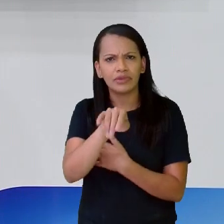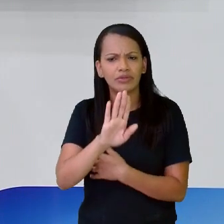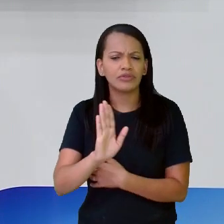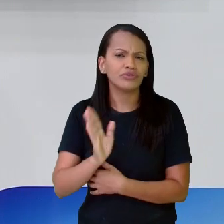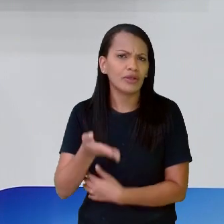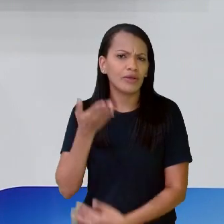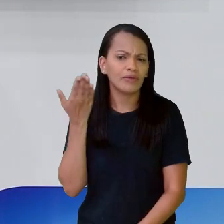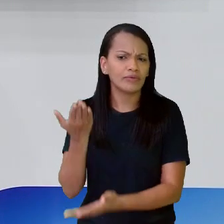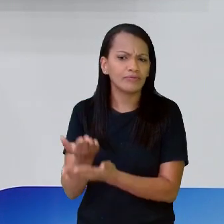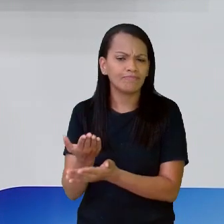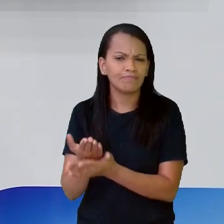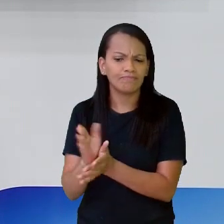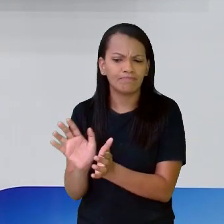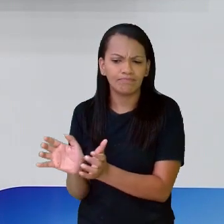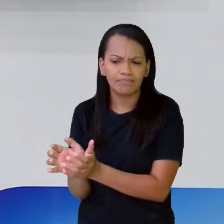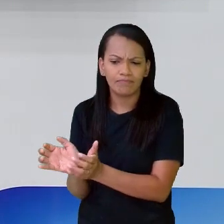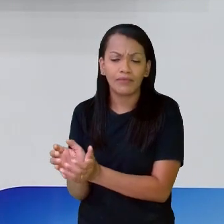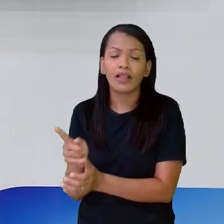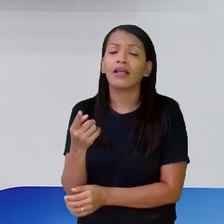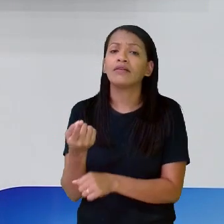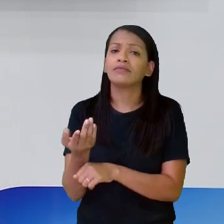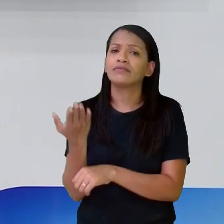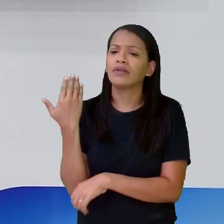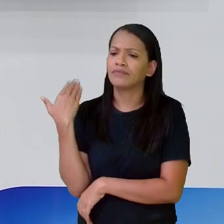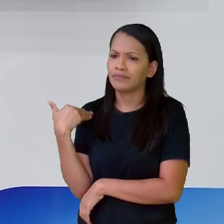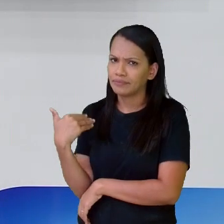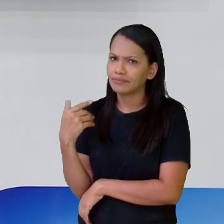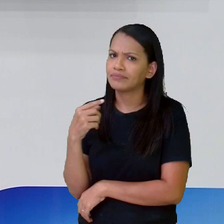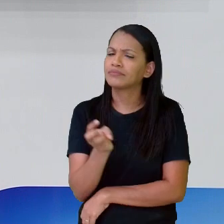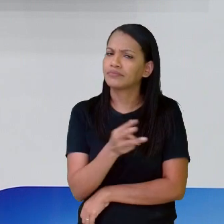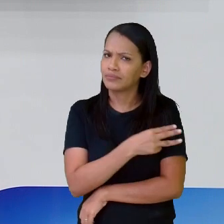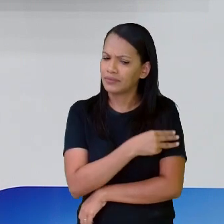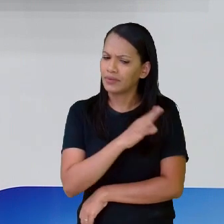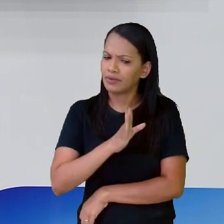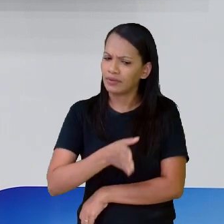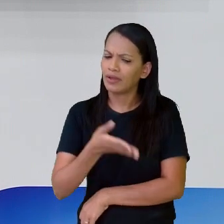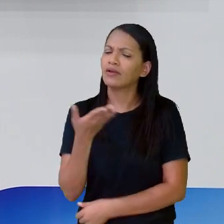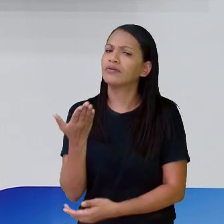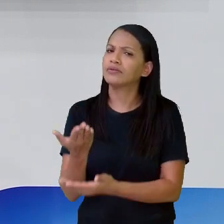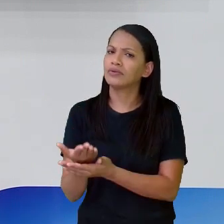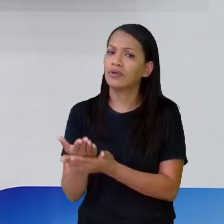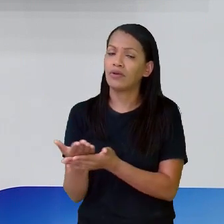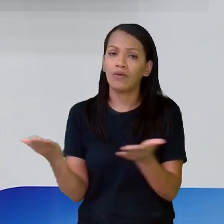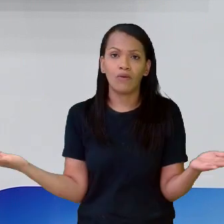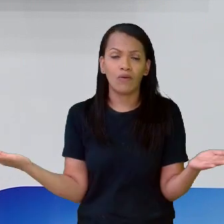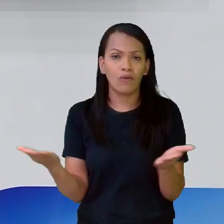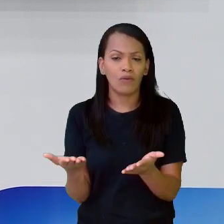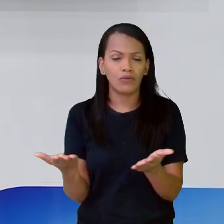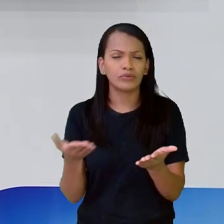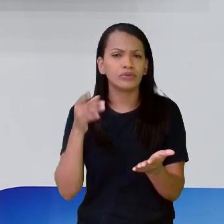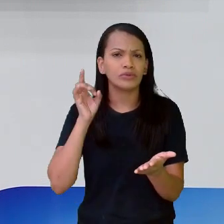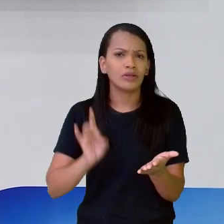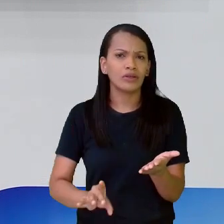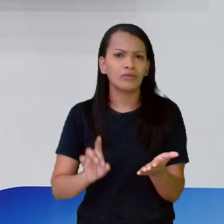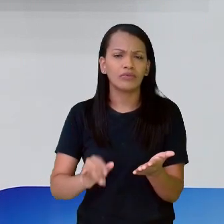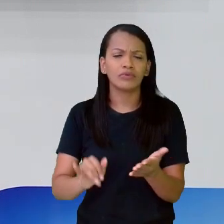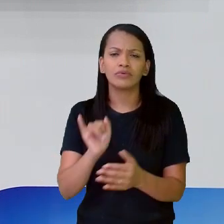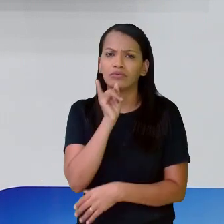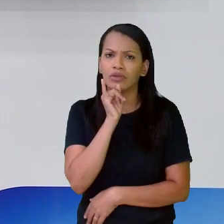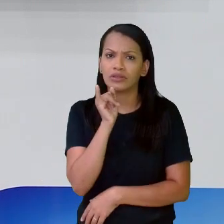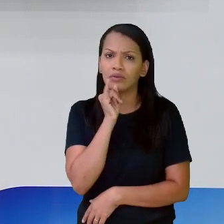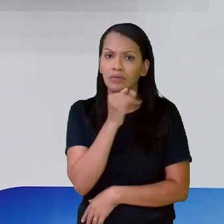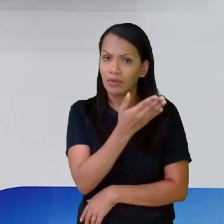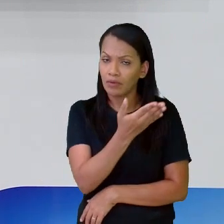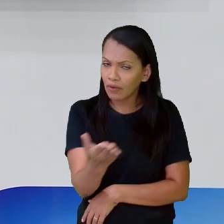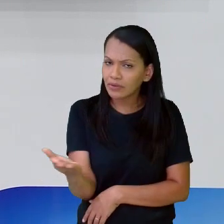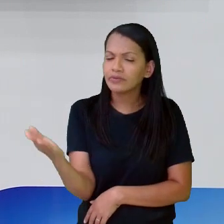de subjetivo coletivo, lá na turminha anterior de vocês, terceiro ano. Hoje aqui, eu estou trazendo exemplos,